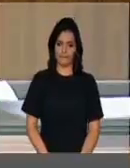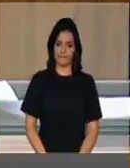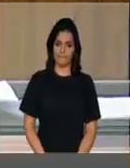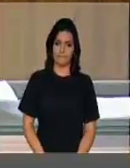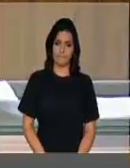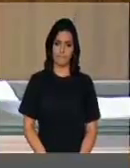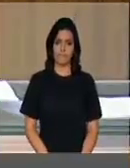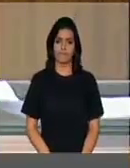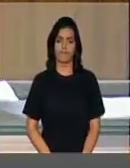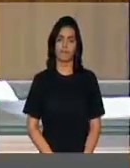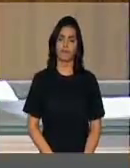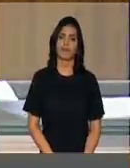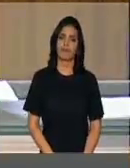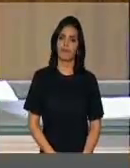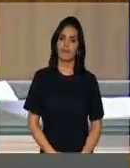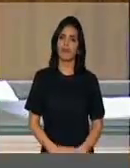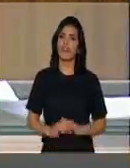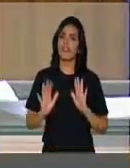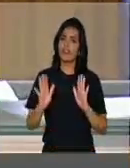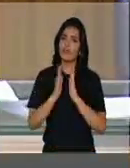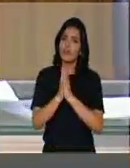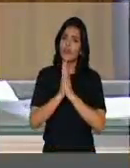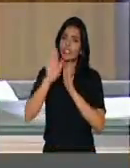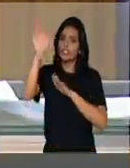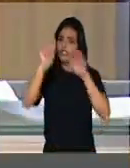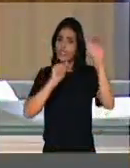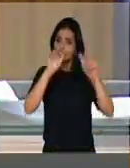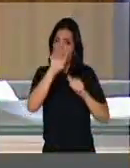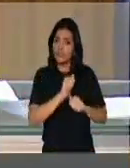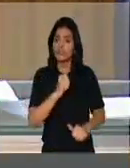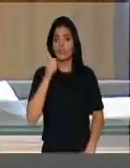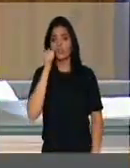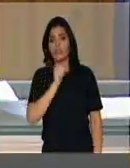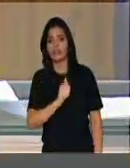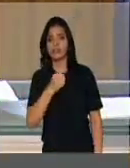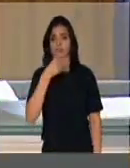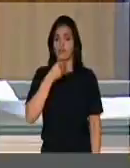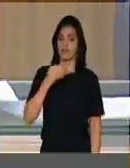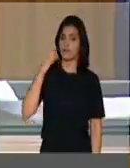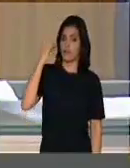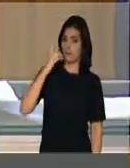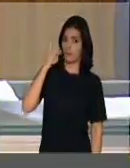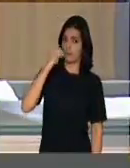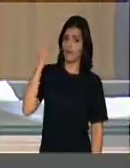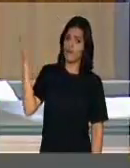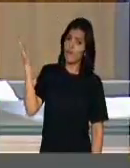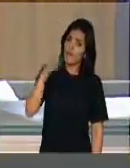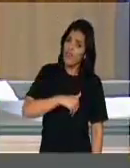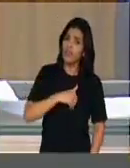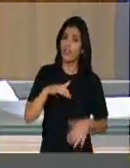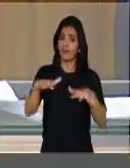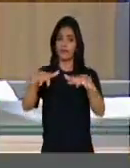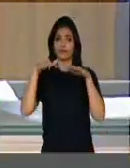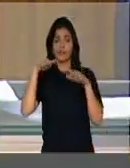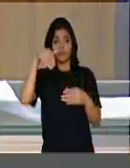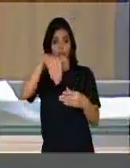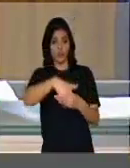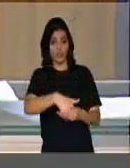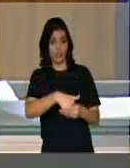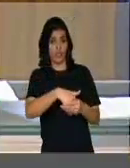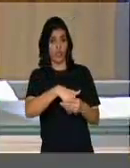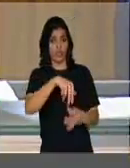Eu gostaria de convidar todos os colegas, deputados e deputadas, para que venham ao plenário para votar